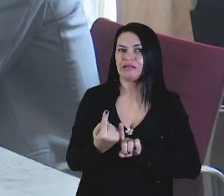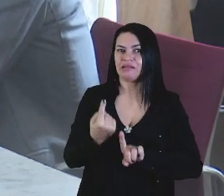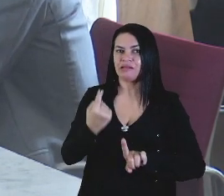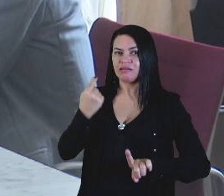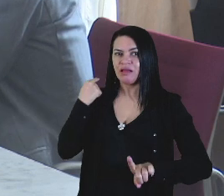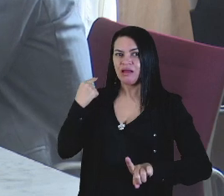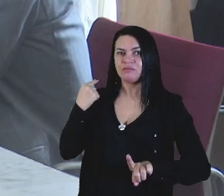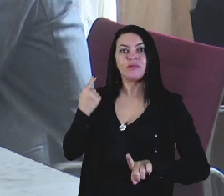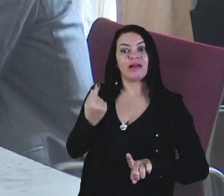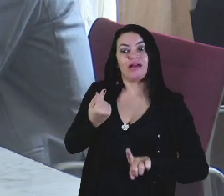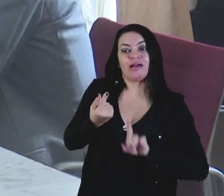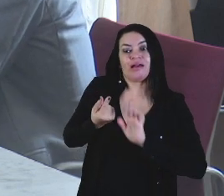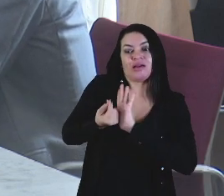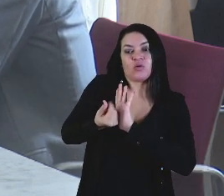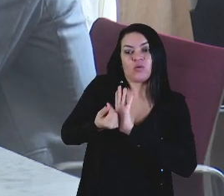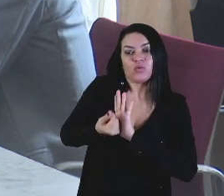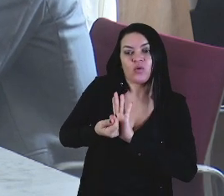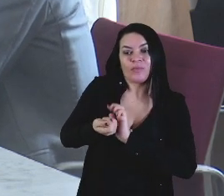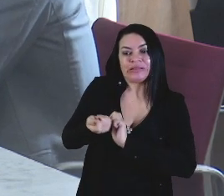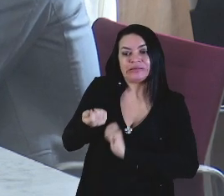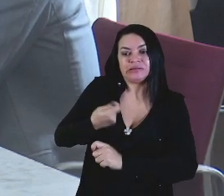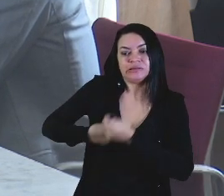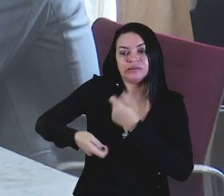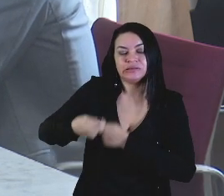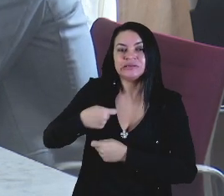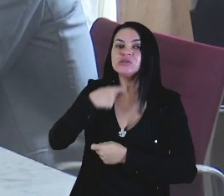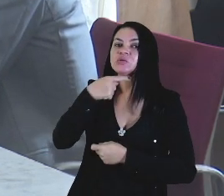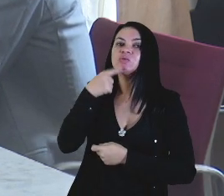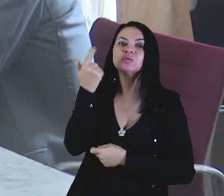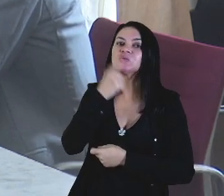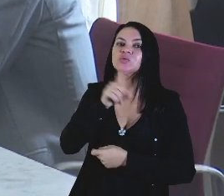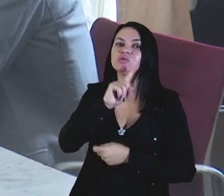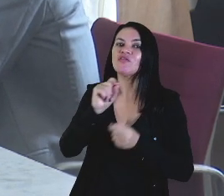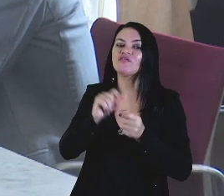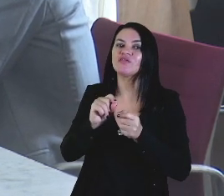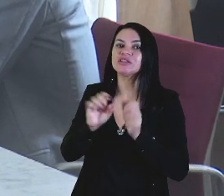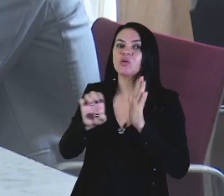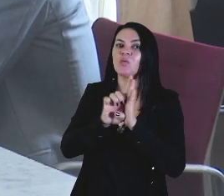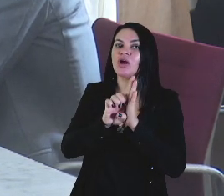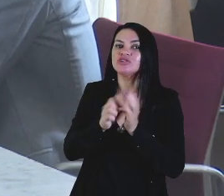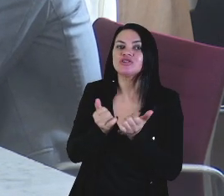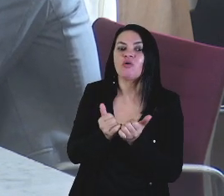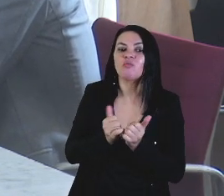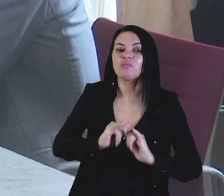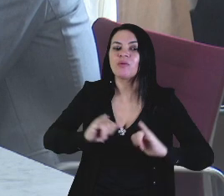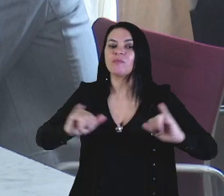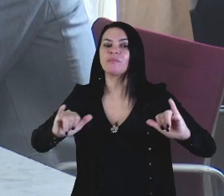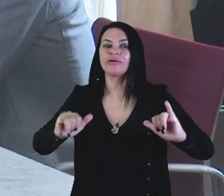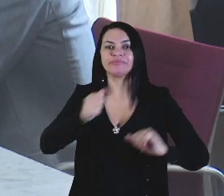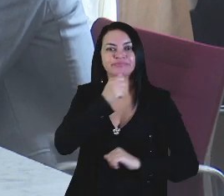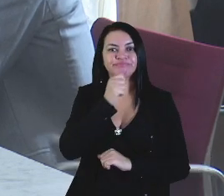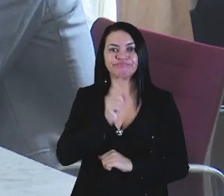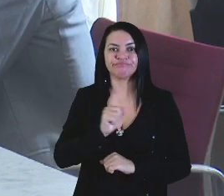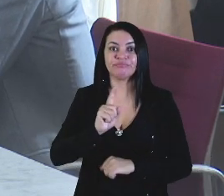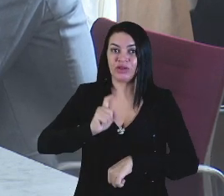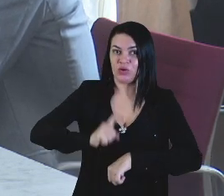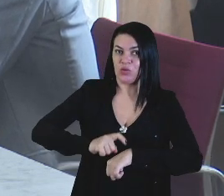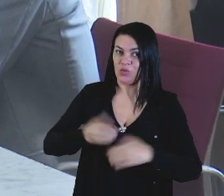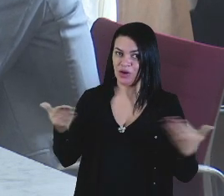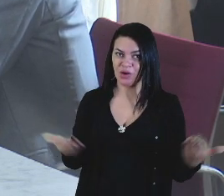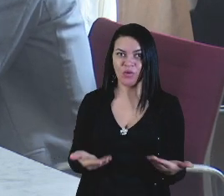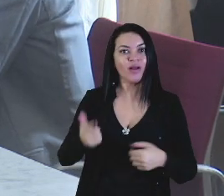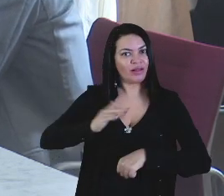contingências econômico-financeiras não permitiram que nós fizéssemos o lançamento do edital. Ora, aqui